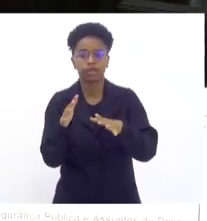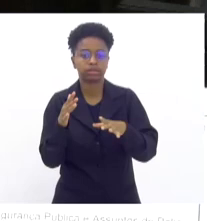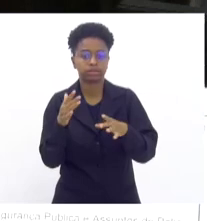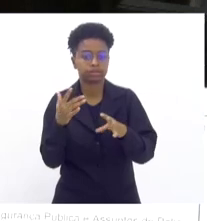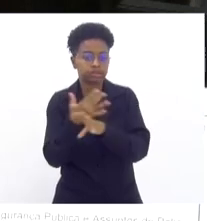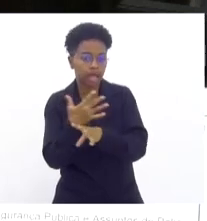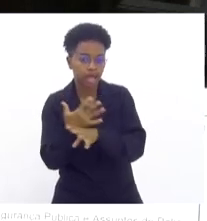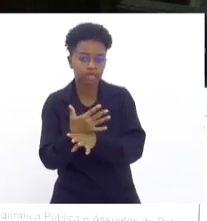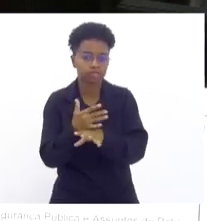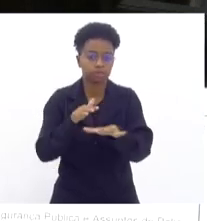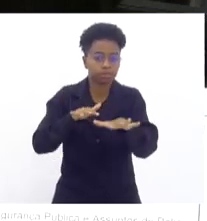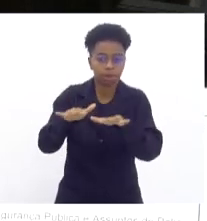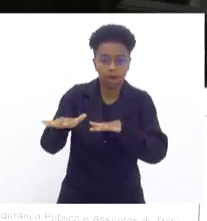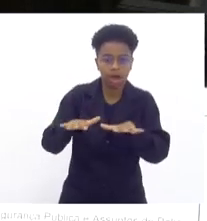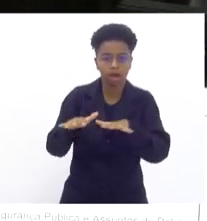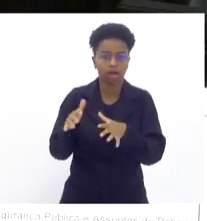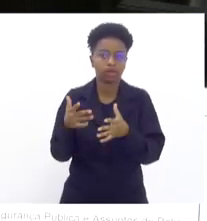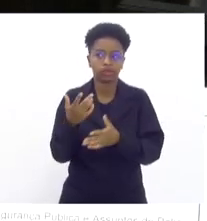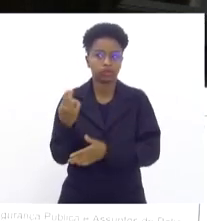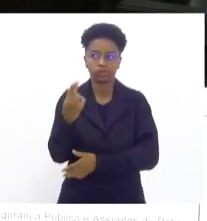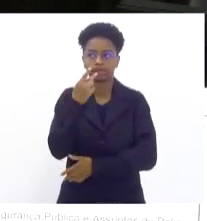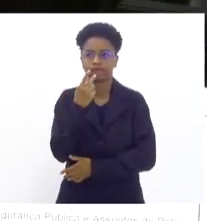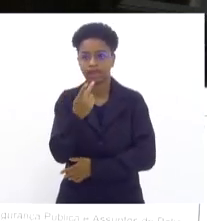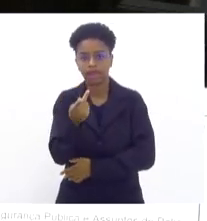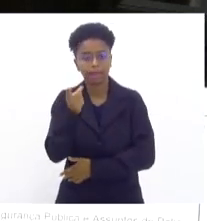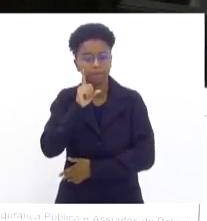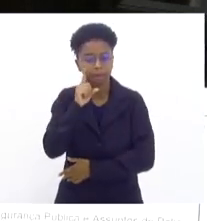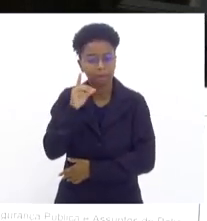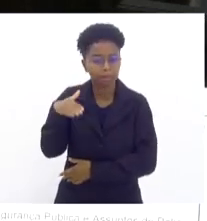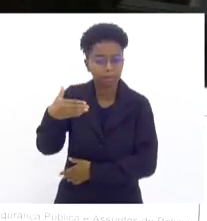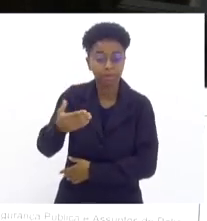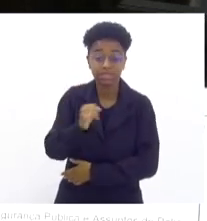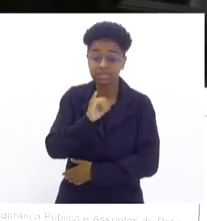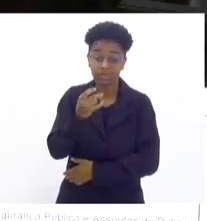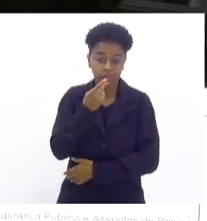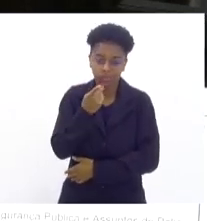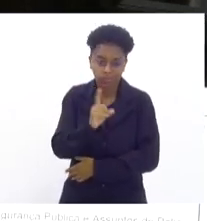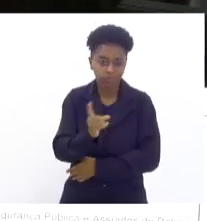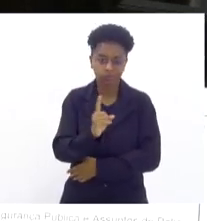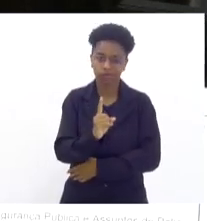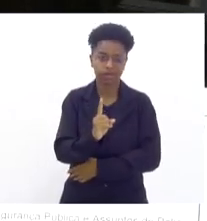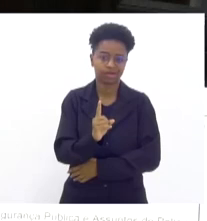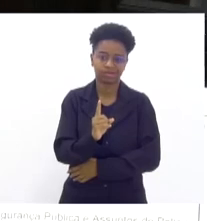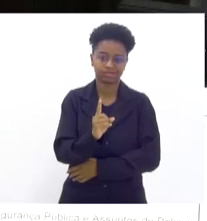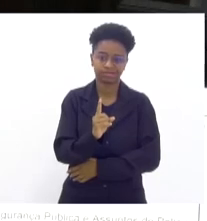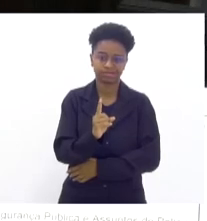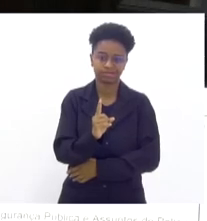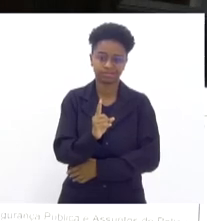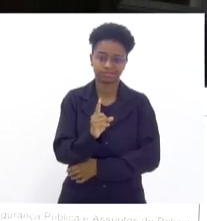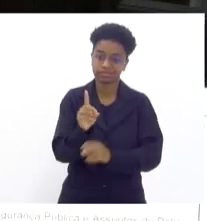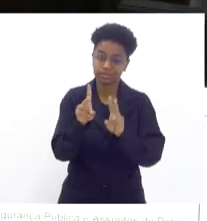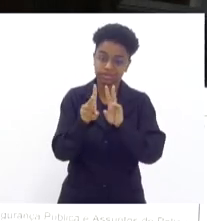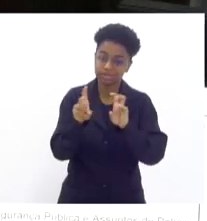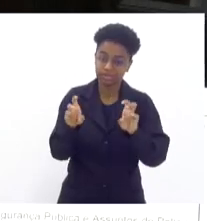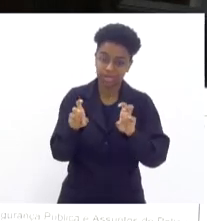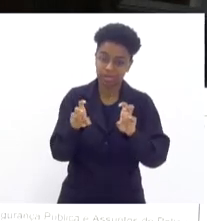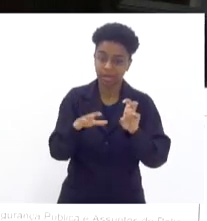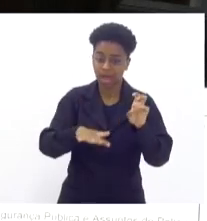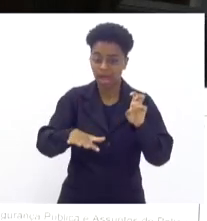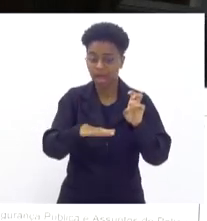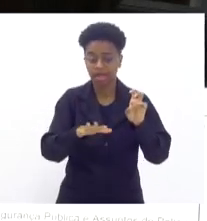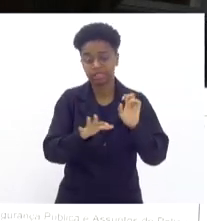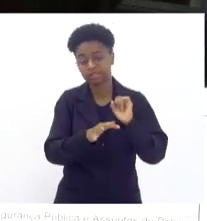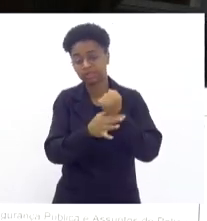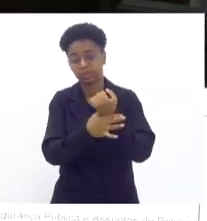dá para falar de dia a dia sem estar citando as forças de segurança